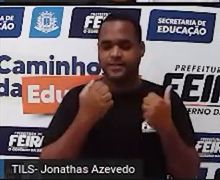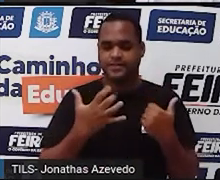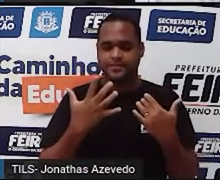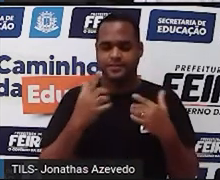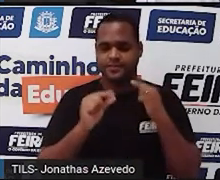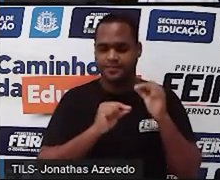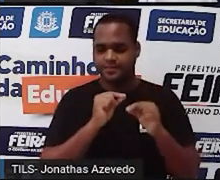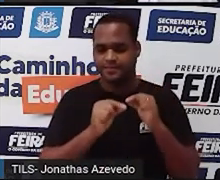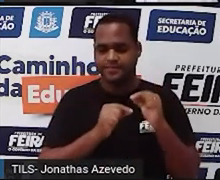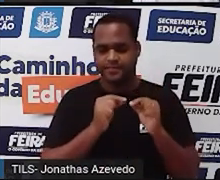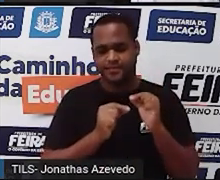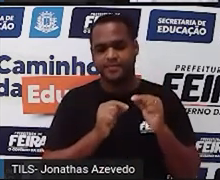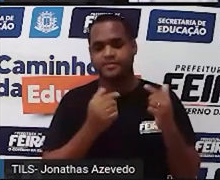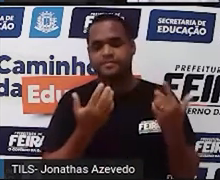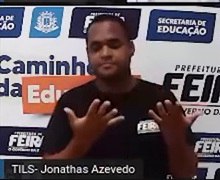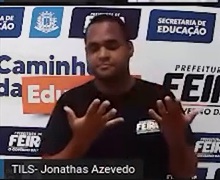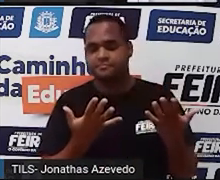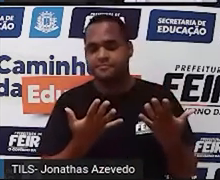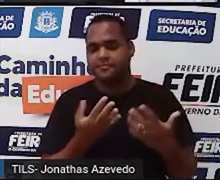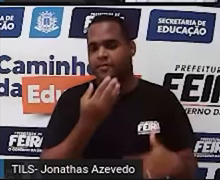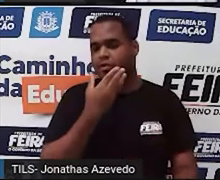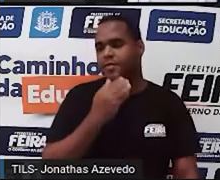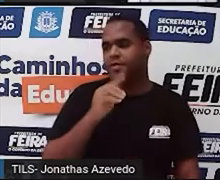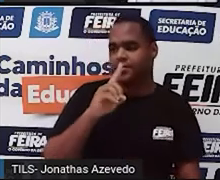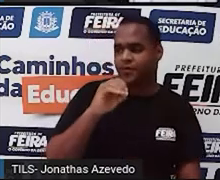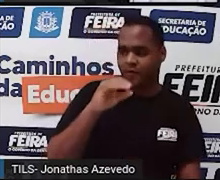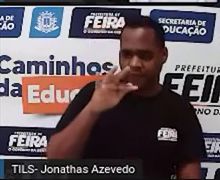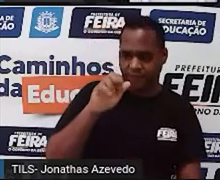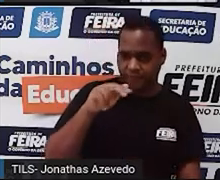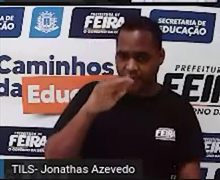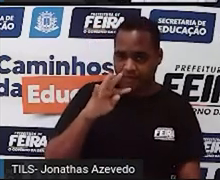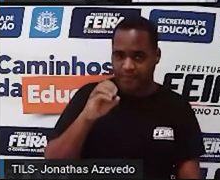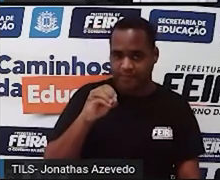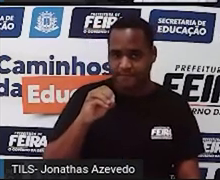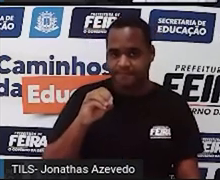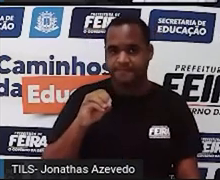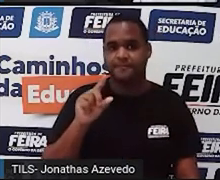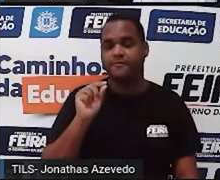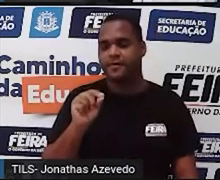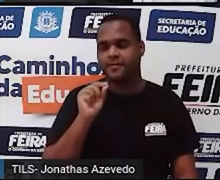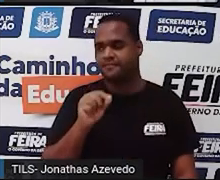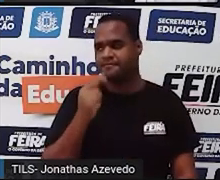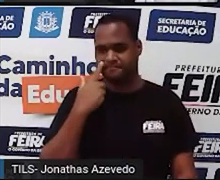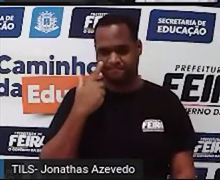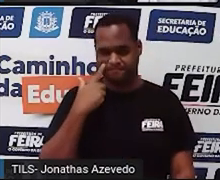foi Diofanto de Alexandria, tá bom?